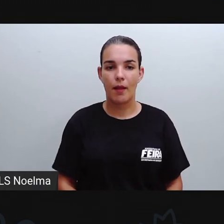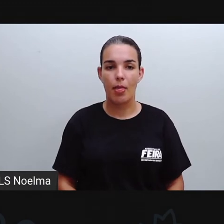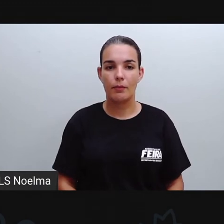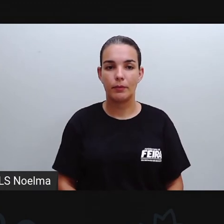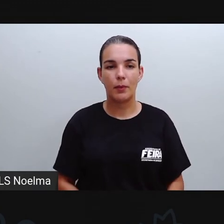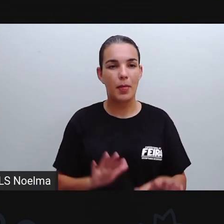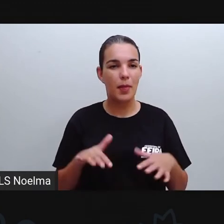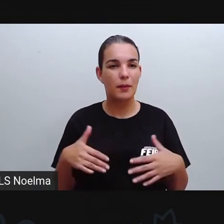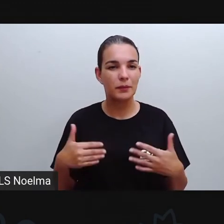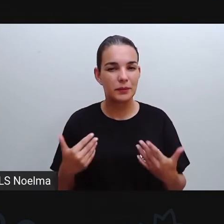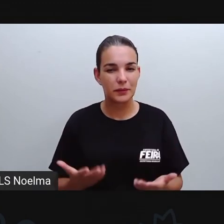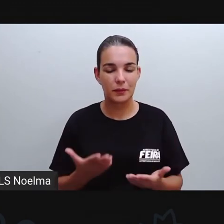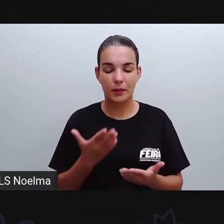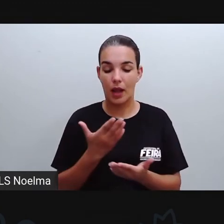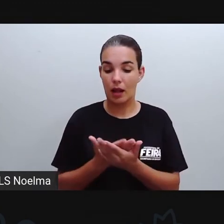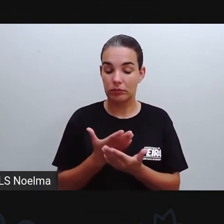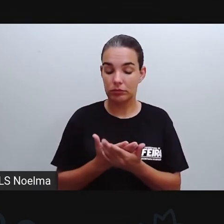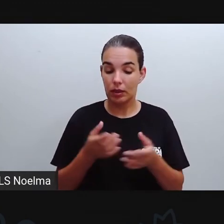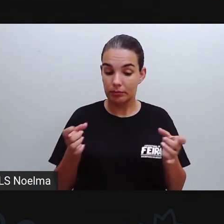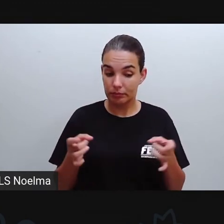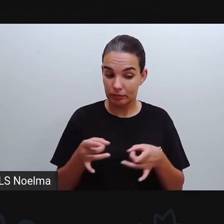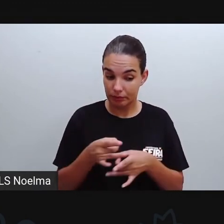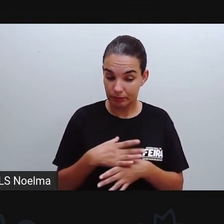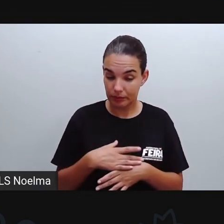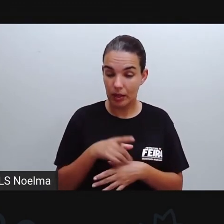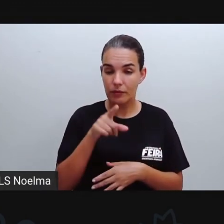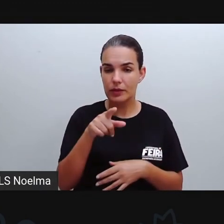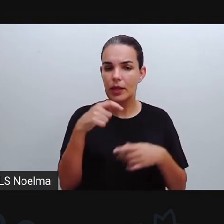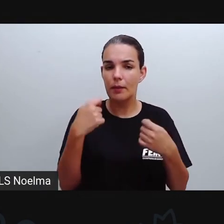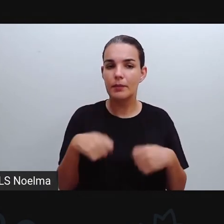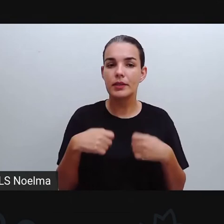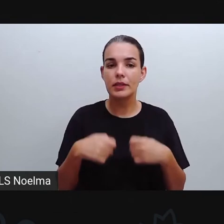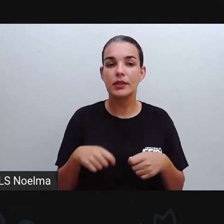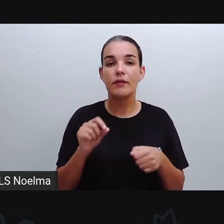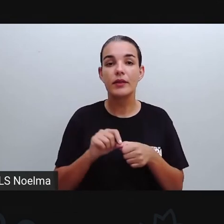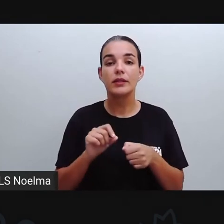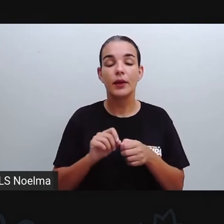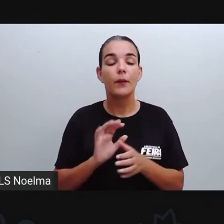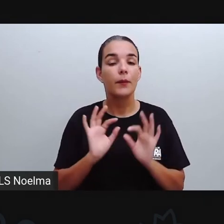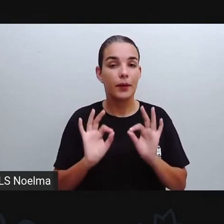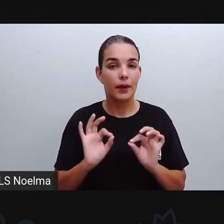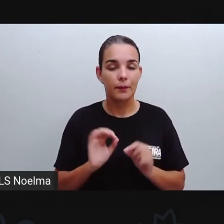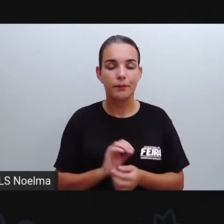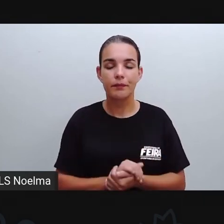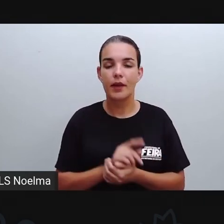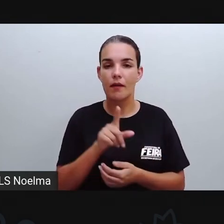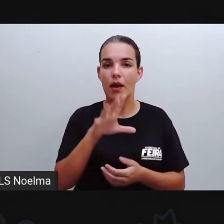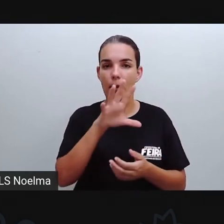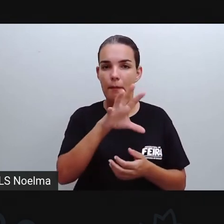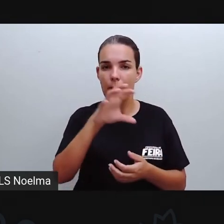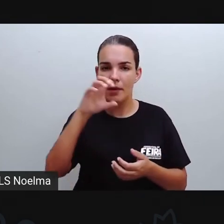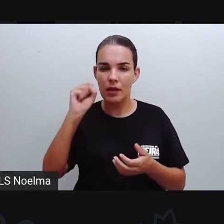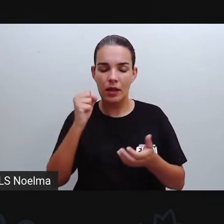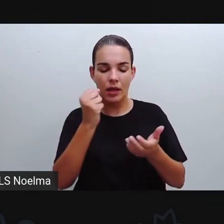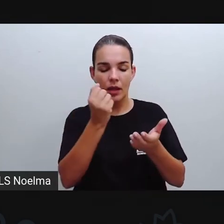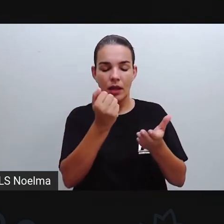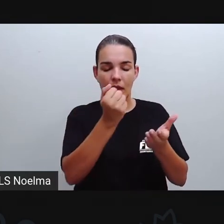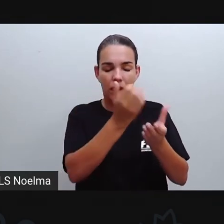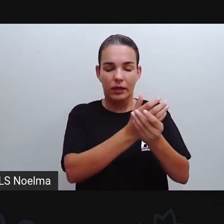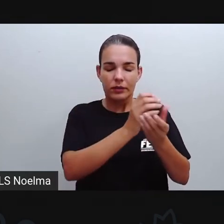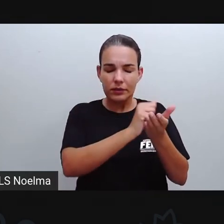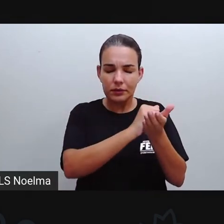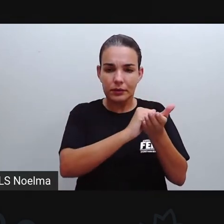Bom, gente, a gente vai ficando por aqui. O que vocês vão fazer agora? Vocês vão pegar lá o seu percurso